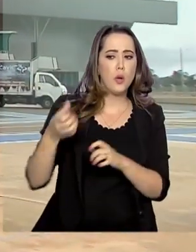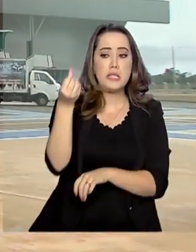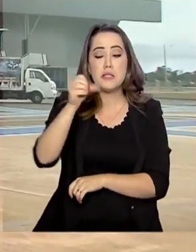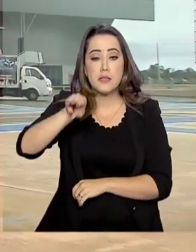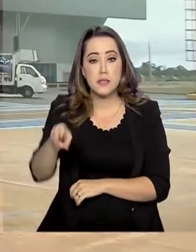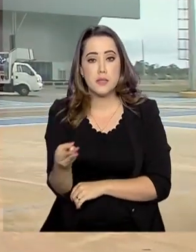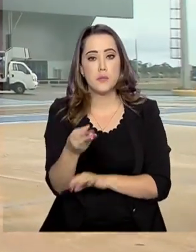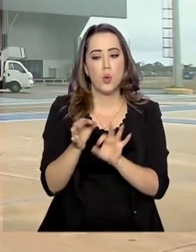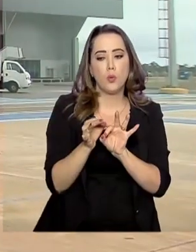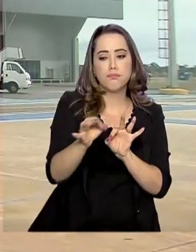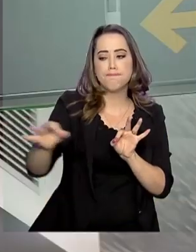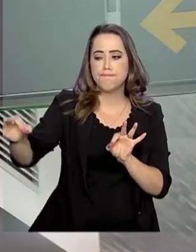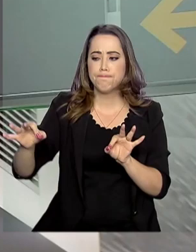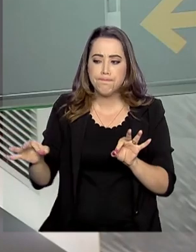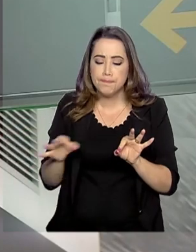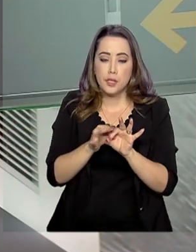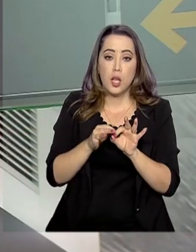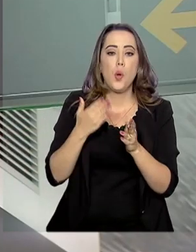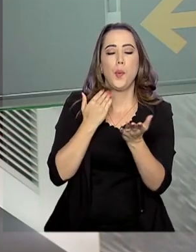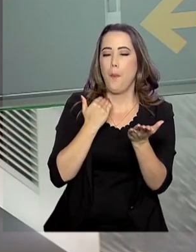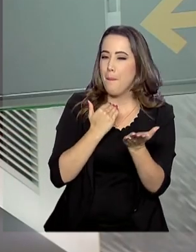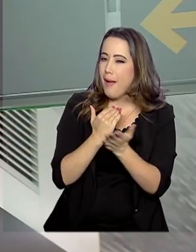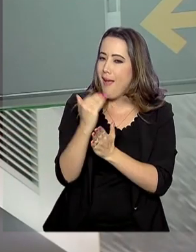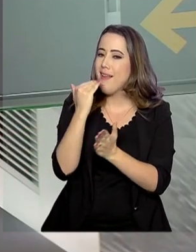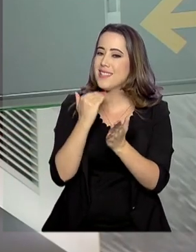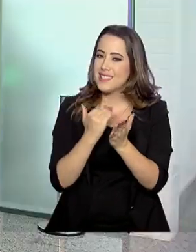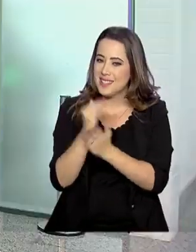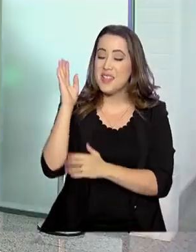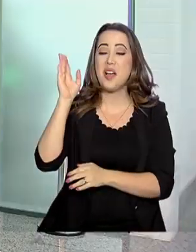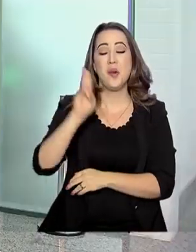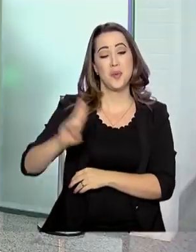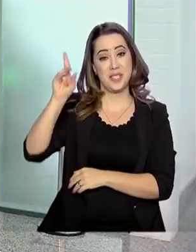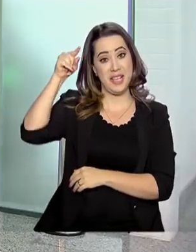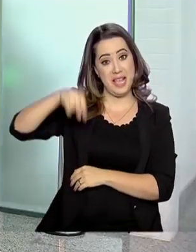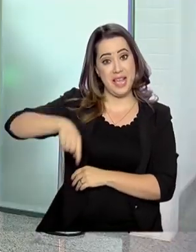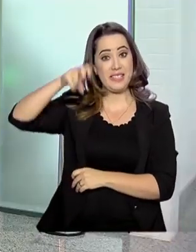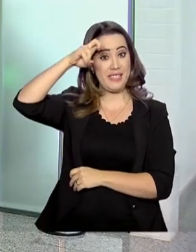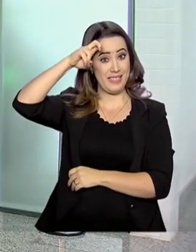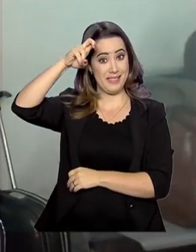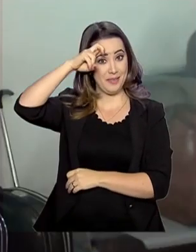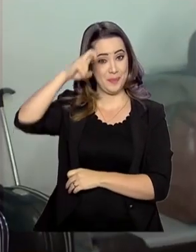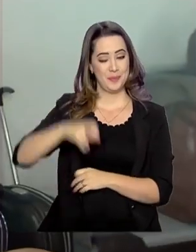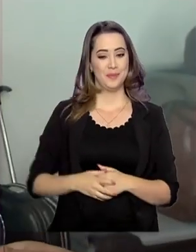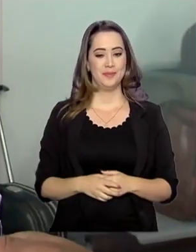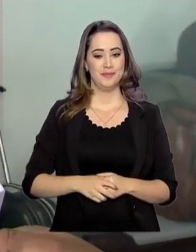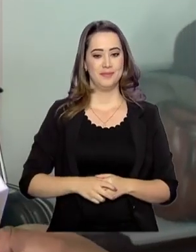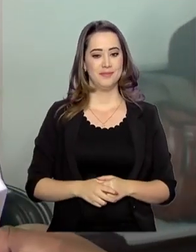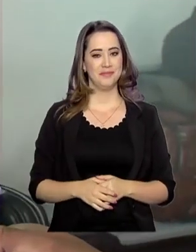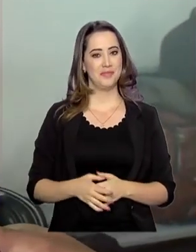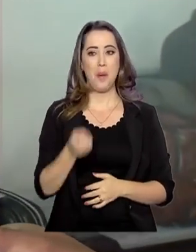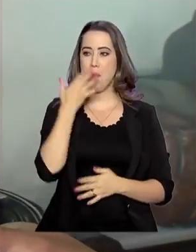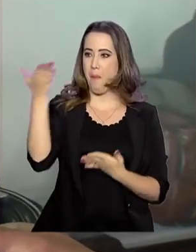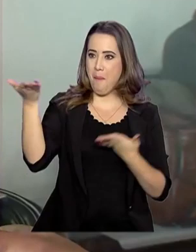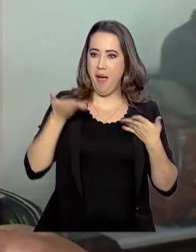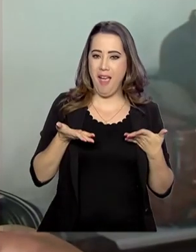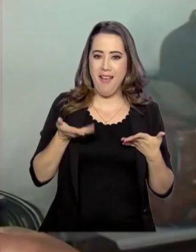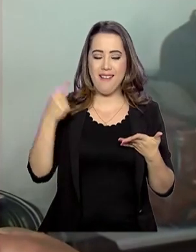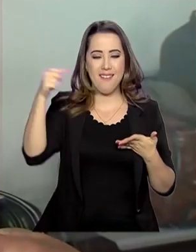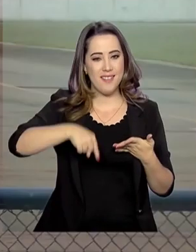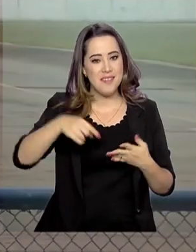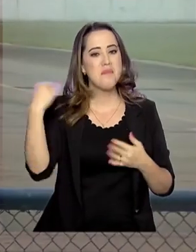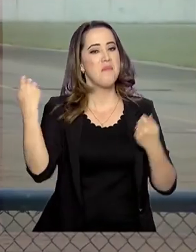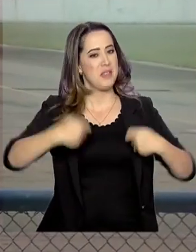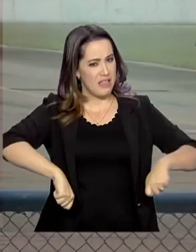milhões de metros quadrados, já começa a ser utilizado nesta quinta-feira. Vai ser muito bem-vindo, realmente